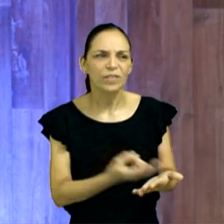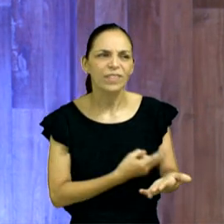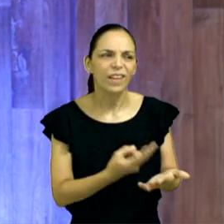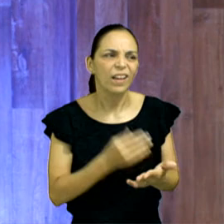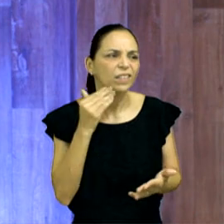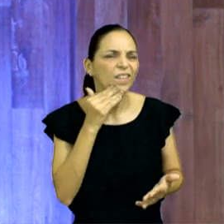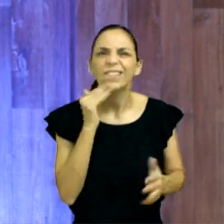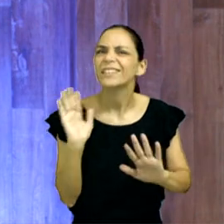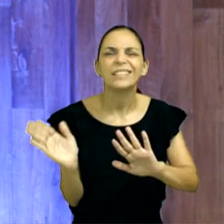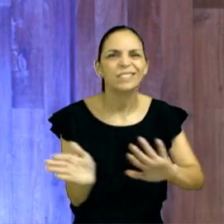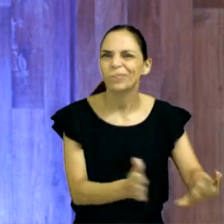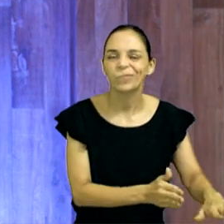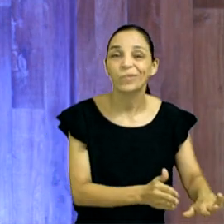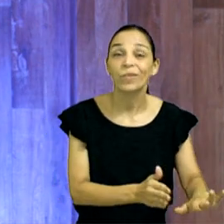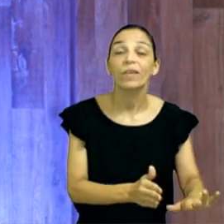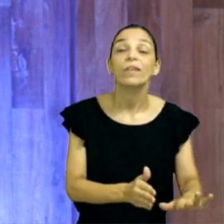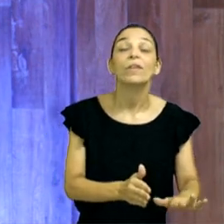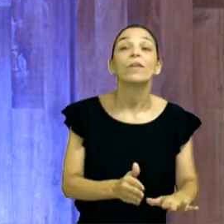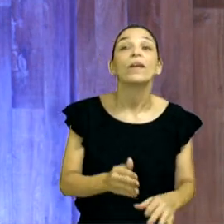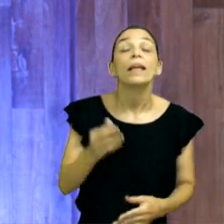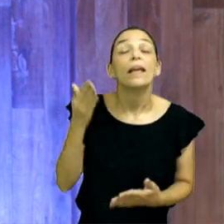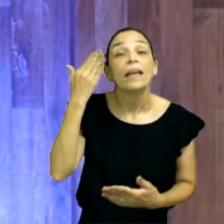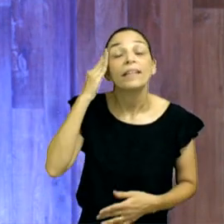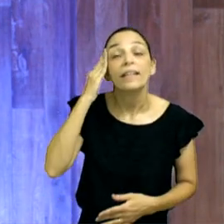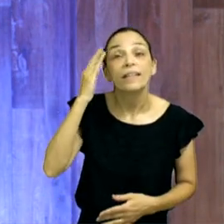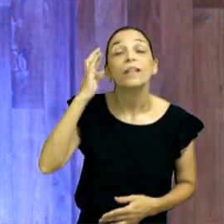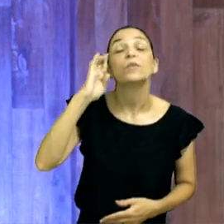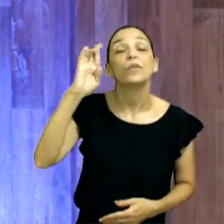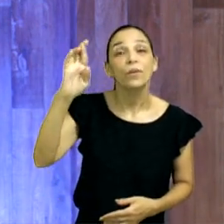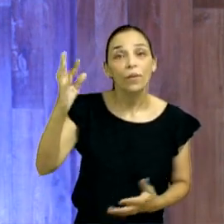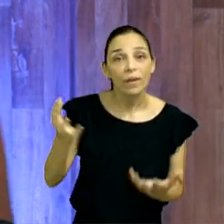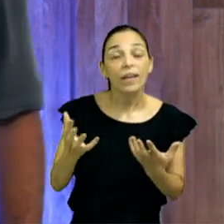quer, o que o Senhor quer que vocês façam. Vamos orar?